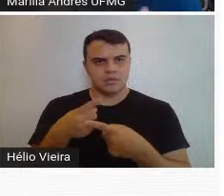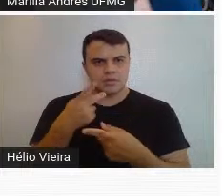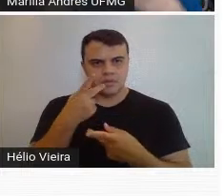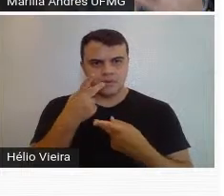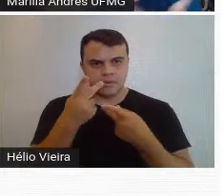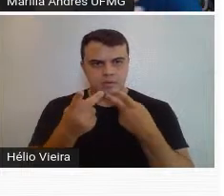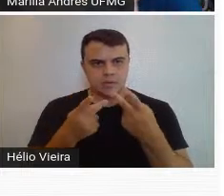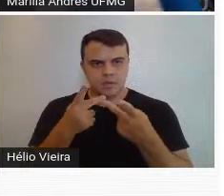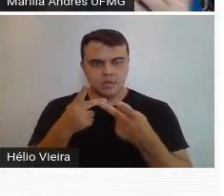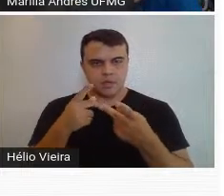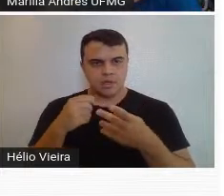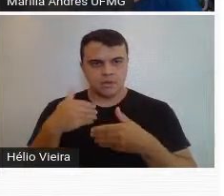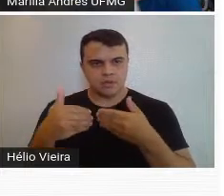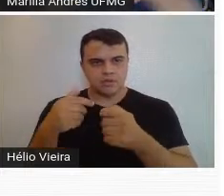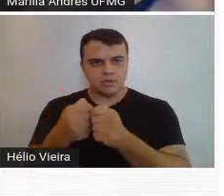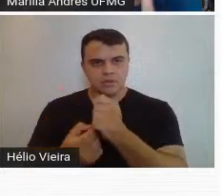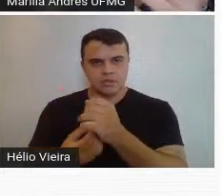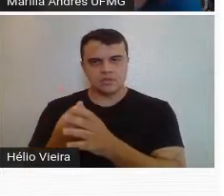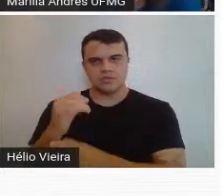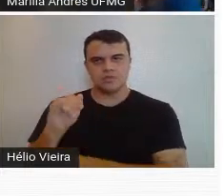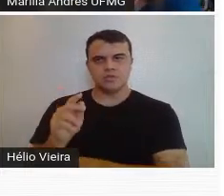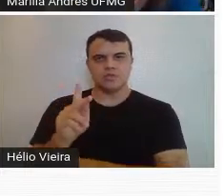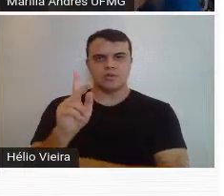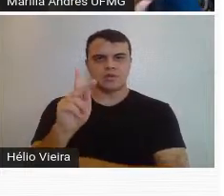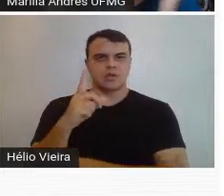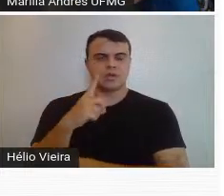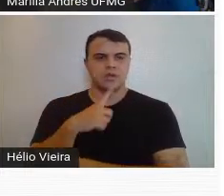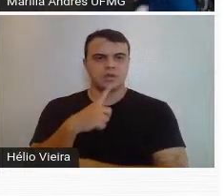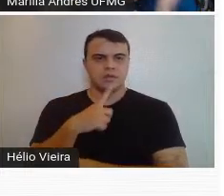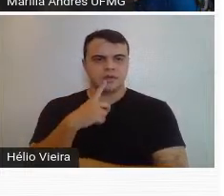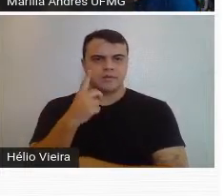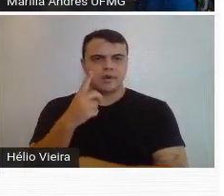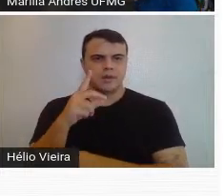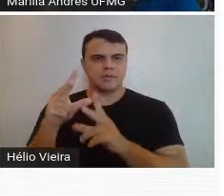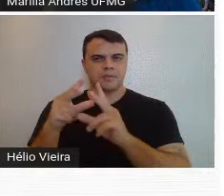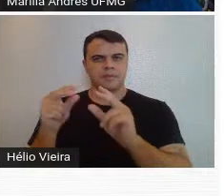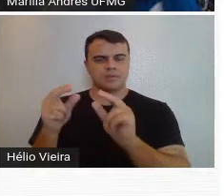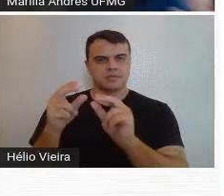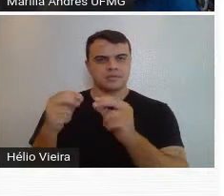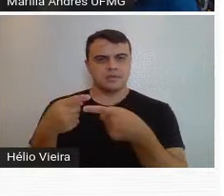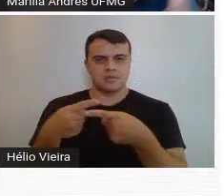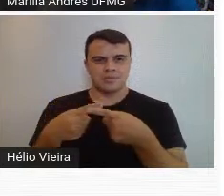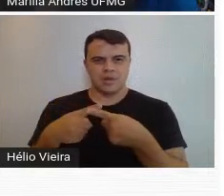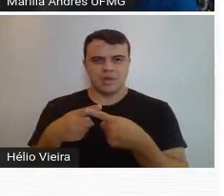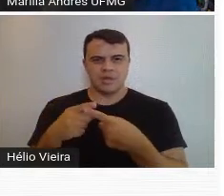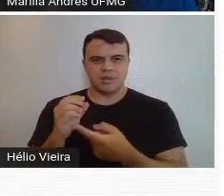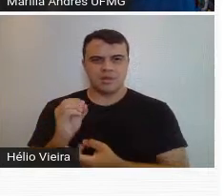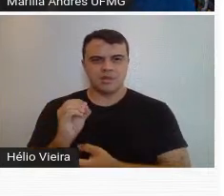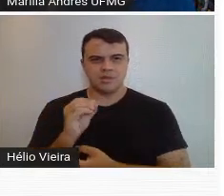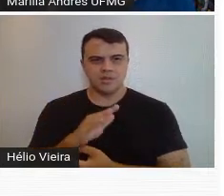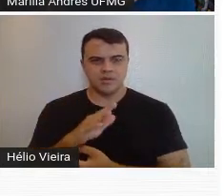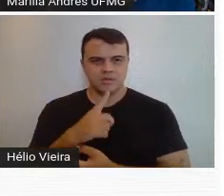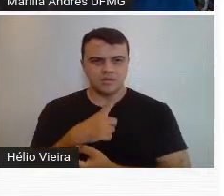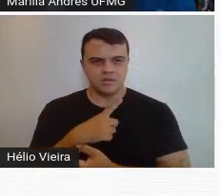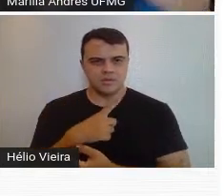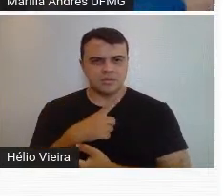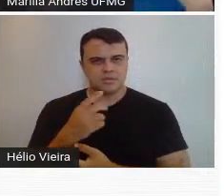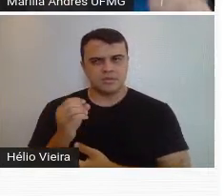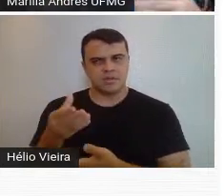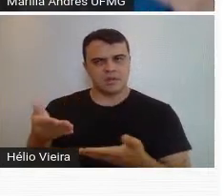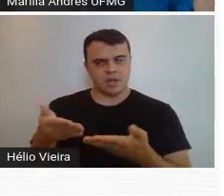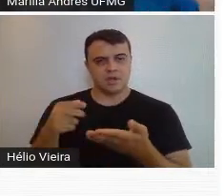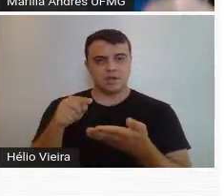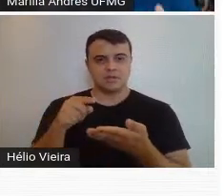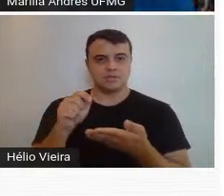ideia construtiva de JK já na construção de Brasília, porque esse pôster é mais recente, a exposição é mais recente, quer dizer,